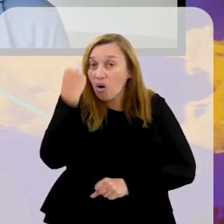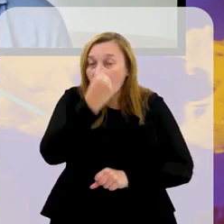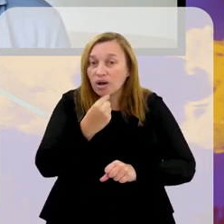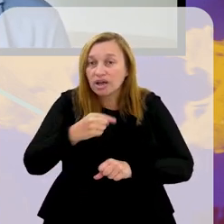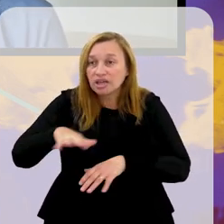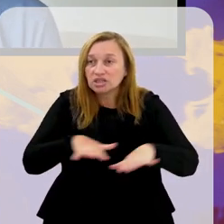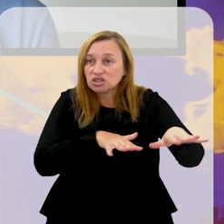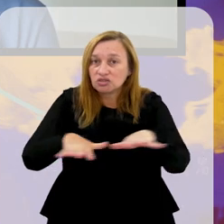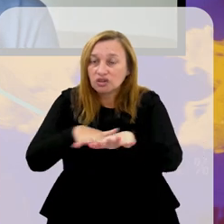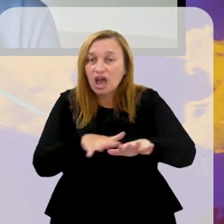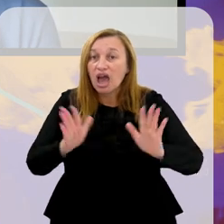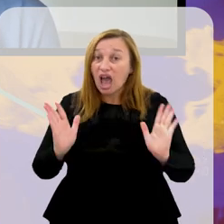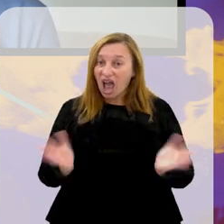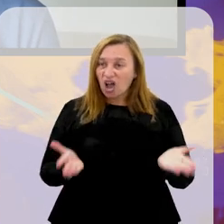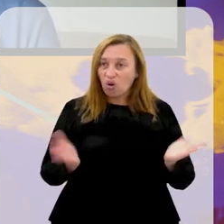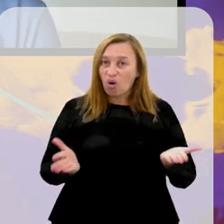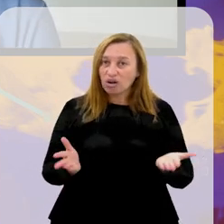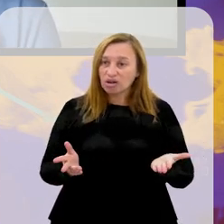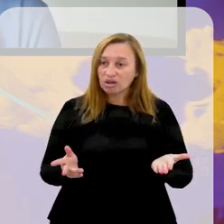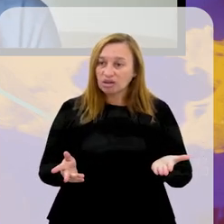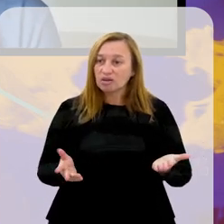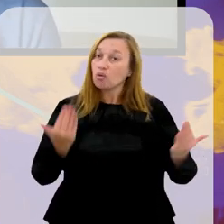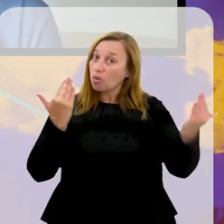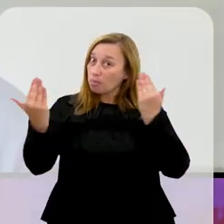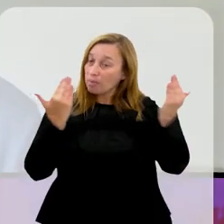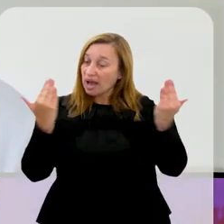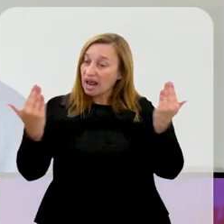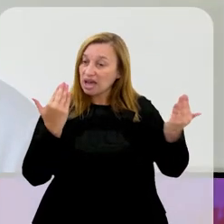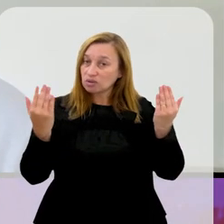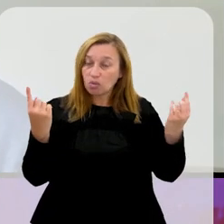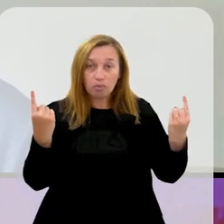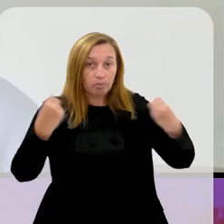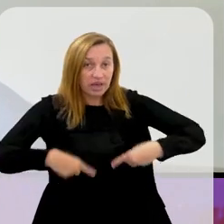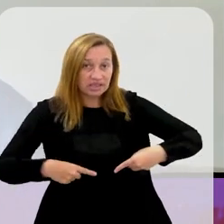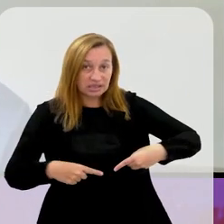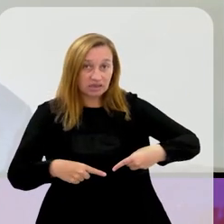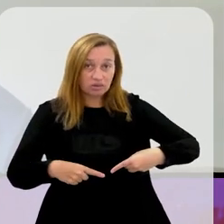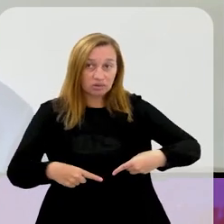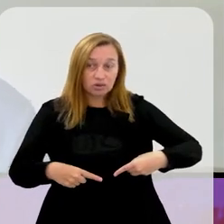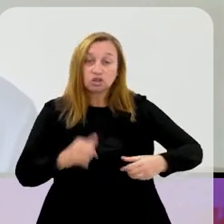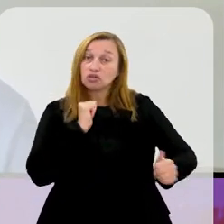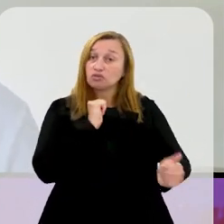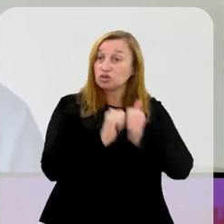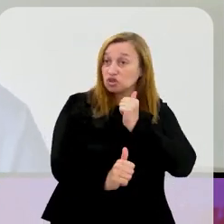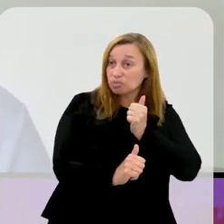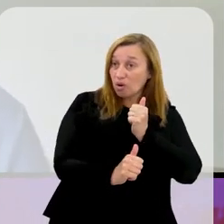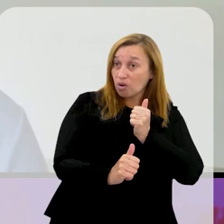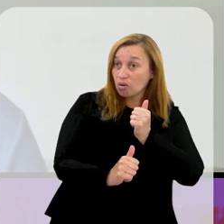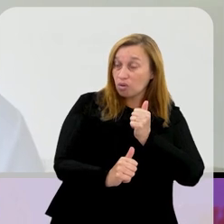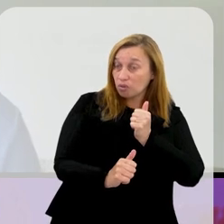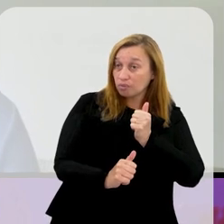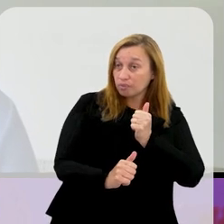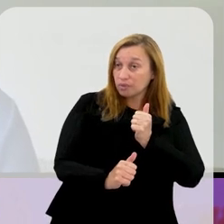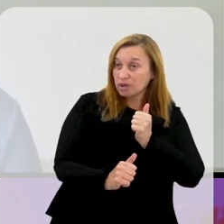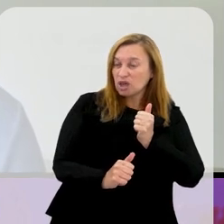campeonato na mão, um produto desse, campeonato carioca, que você pode colocar toda a sua